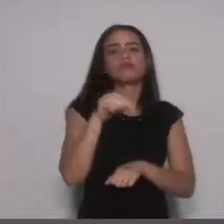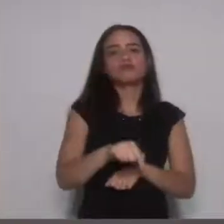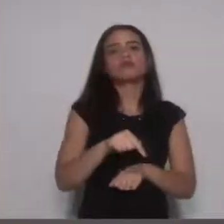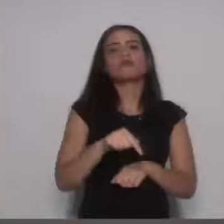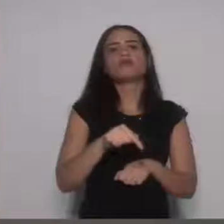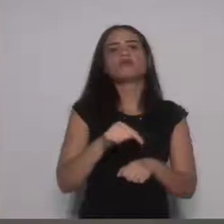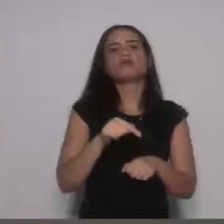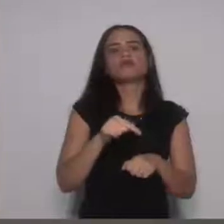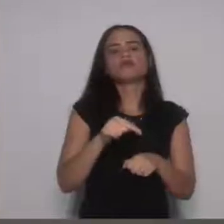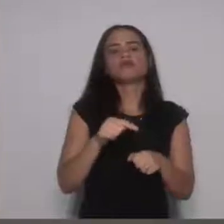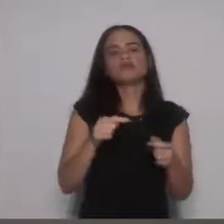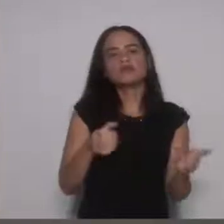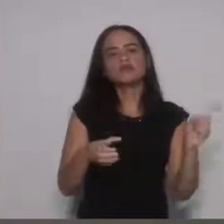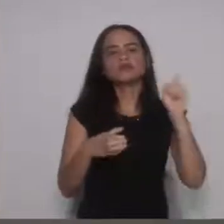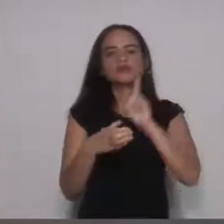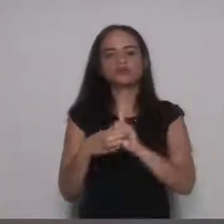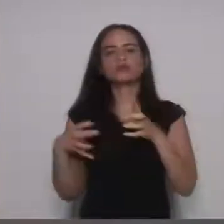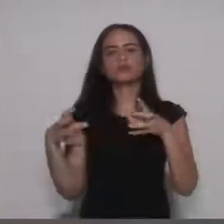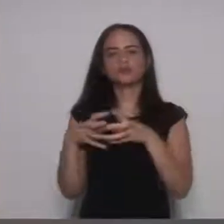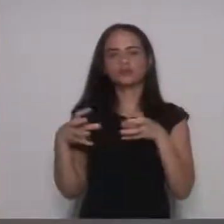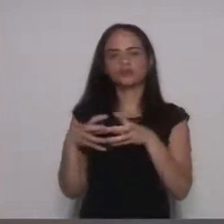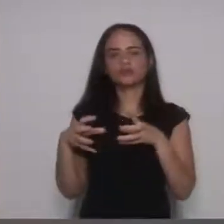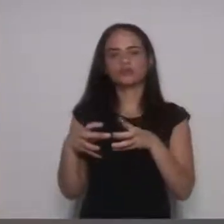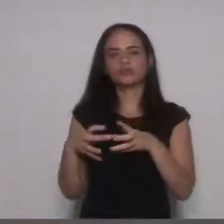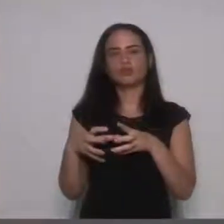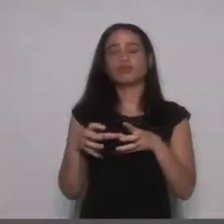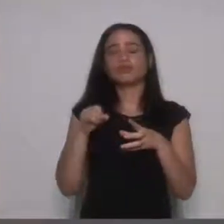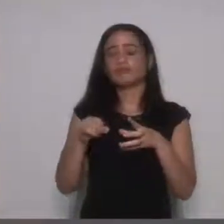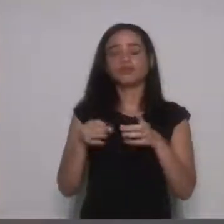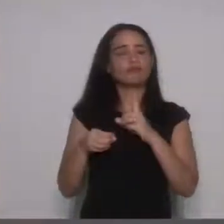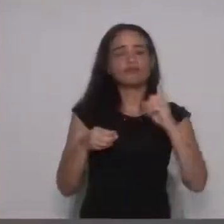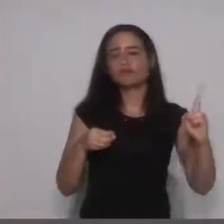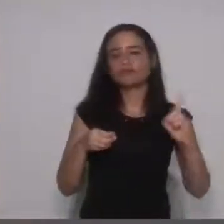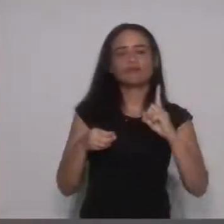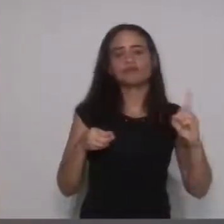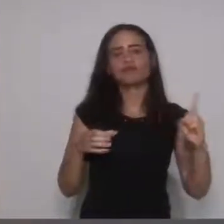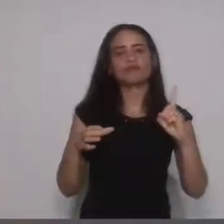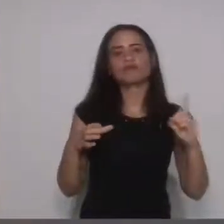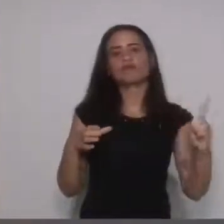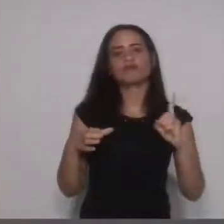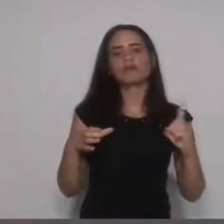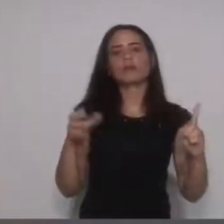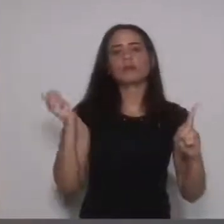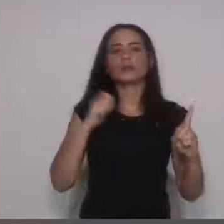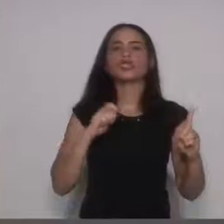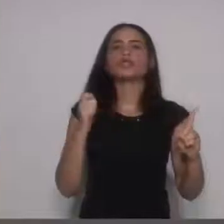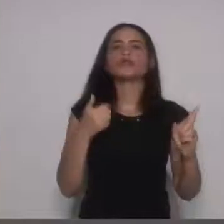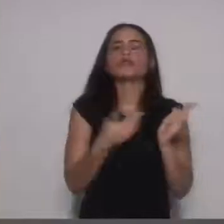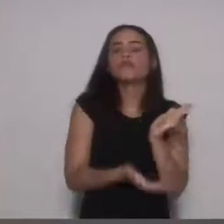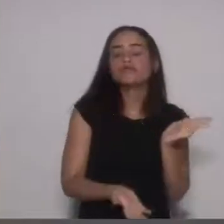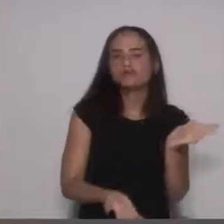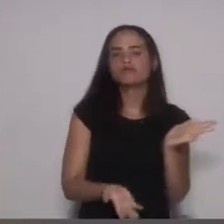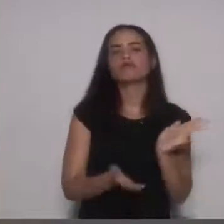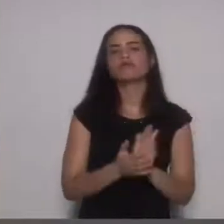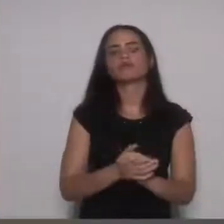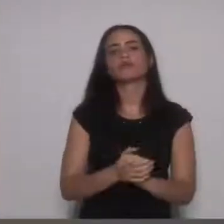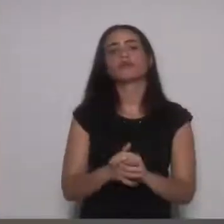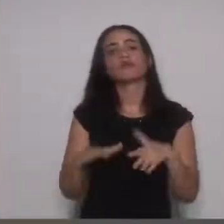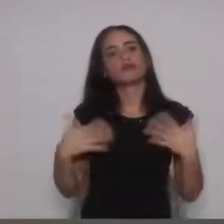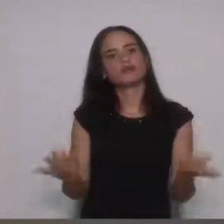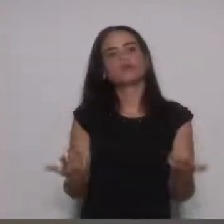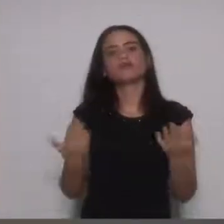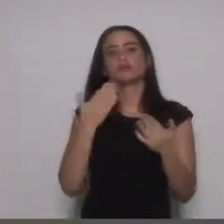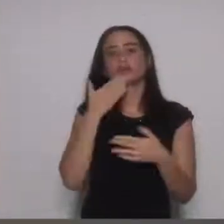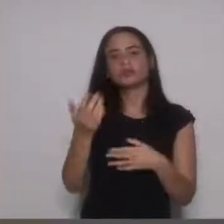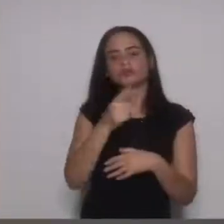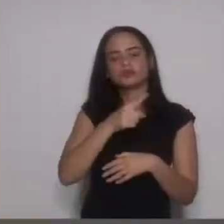esteja inserido na comunidade, a gente pode perder esse jovem e eu acho que isso não é a nossa intenção. Então, veio humildemente pedir o voto dos